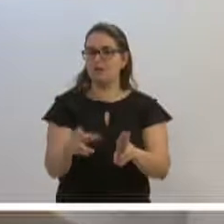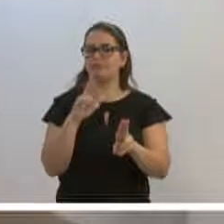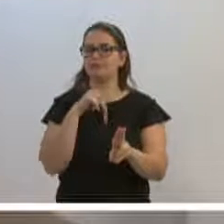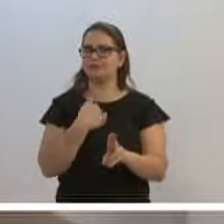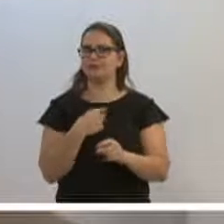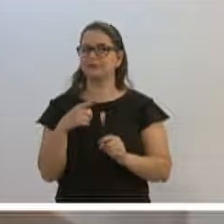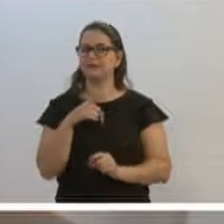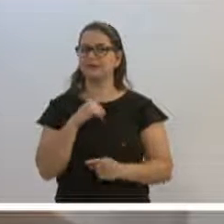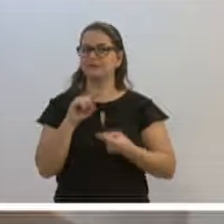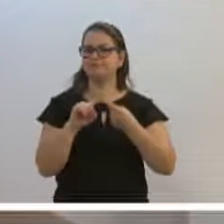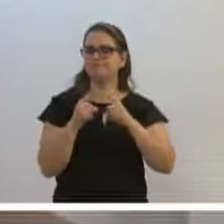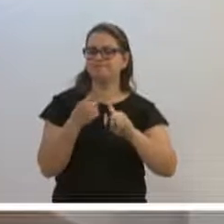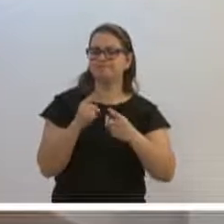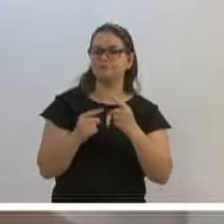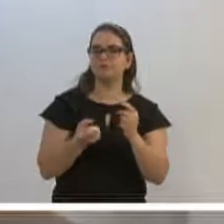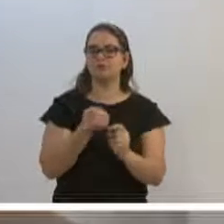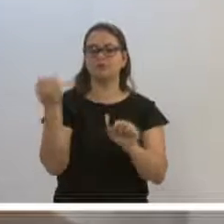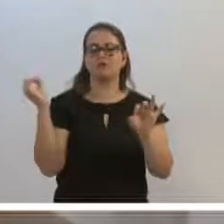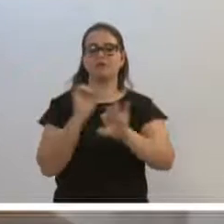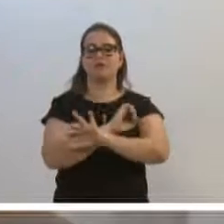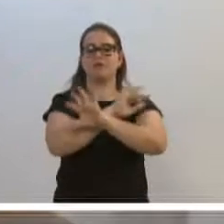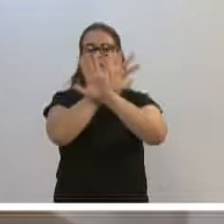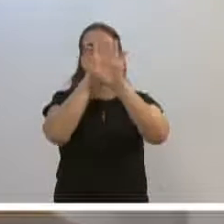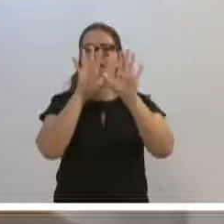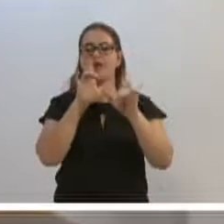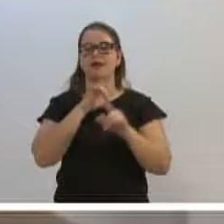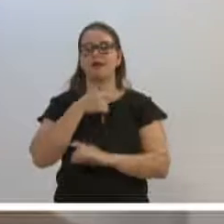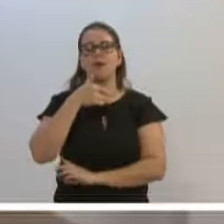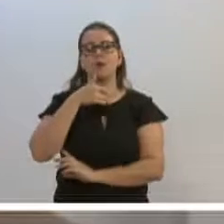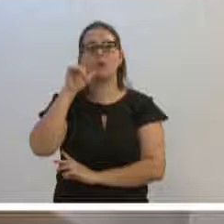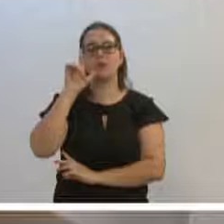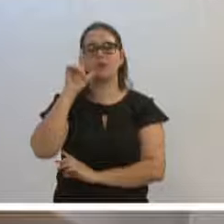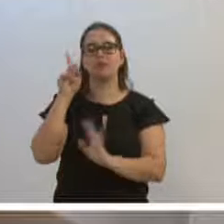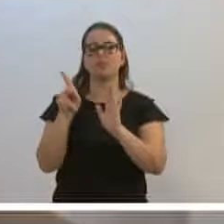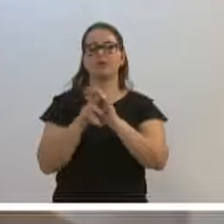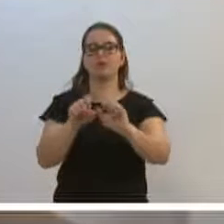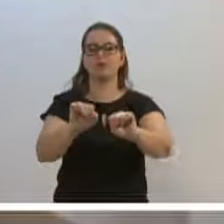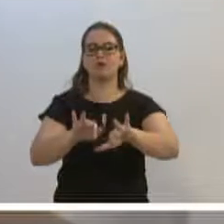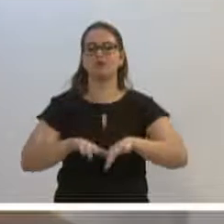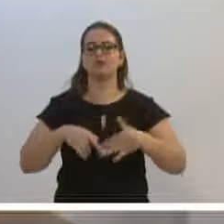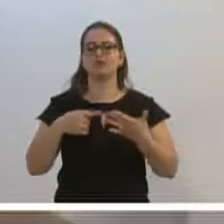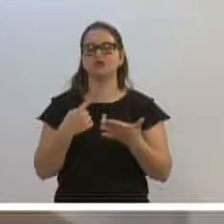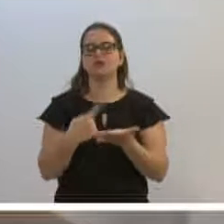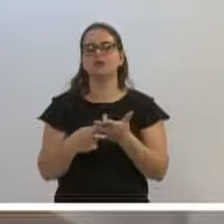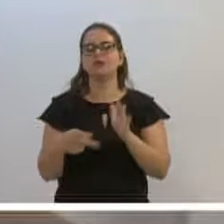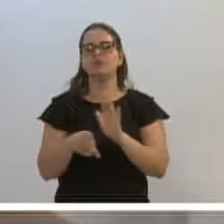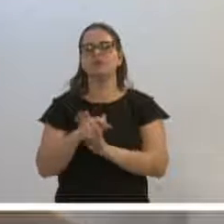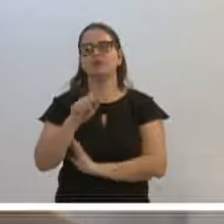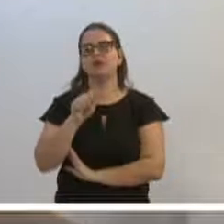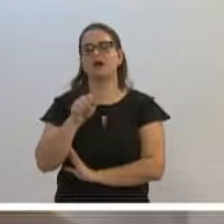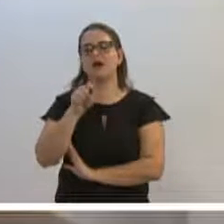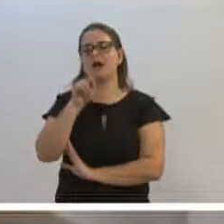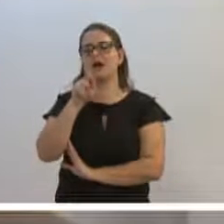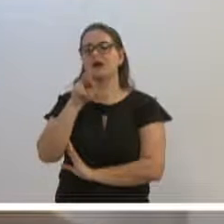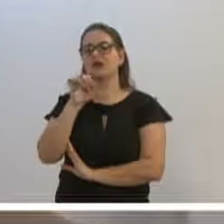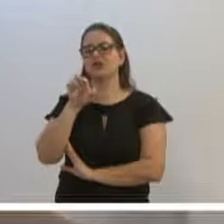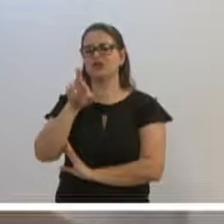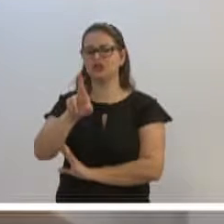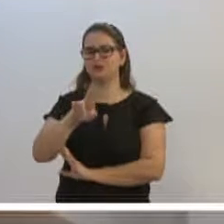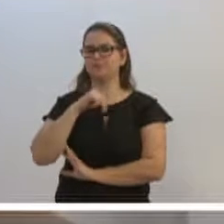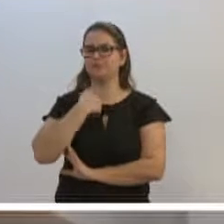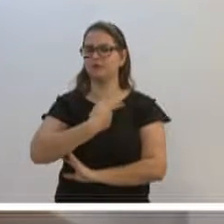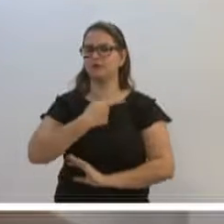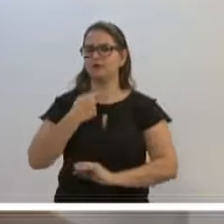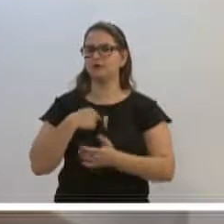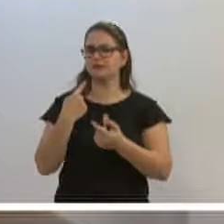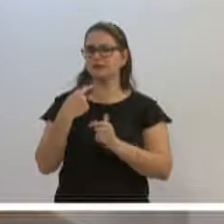também algumas questões muito claras, que foi ontem a questão da audiência pública da Agir, onde nós realmente,